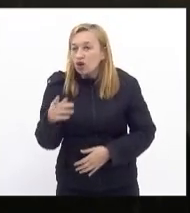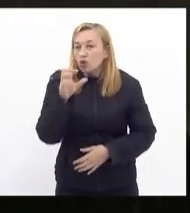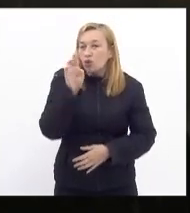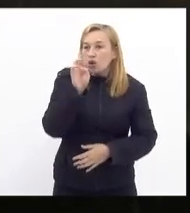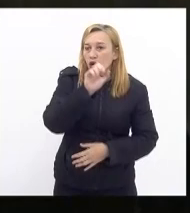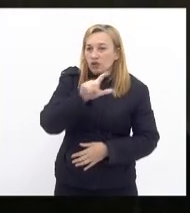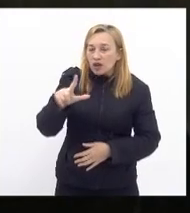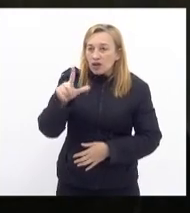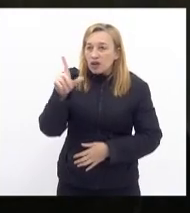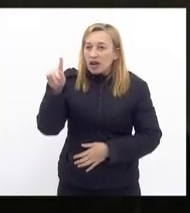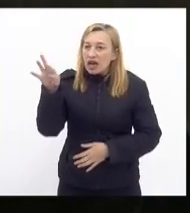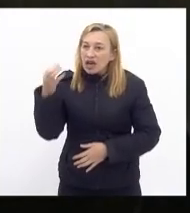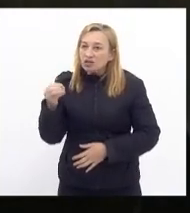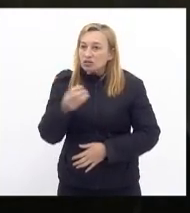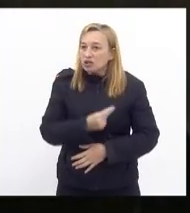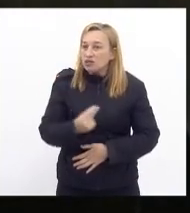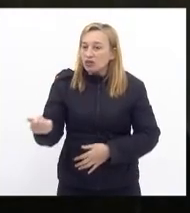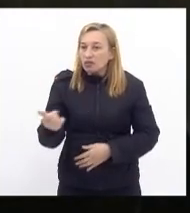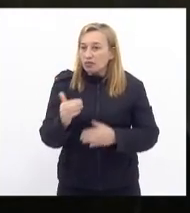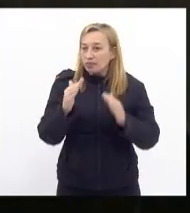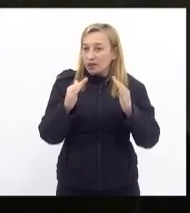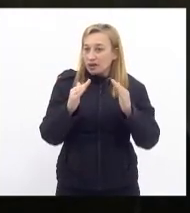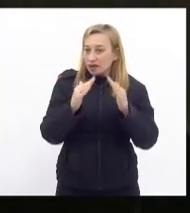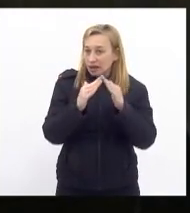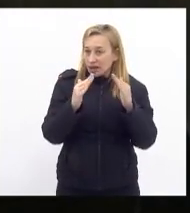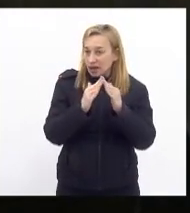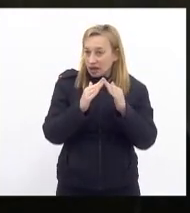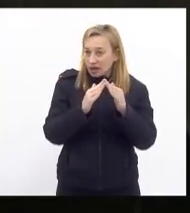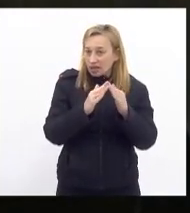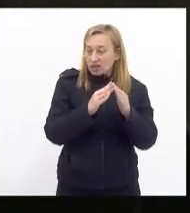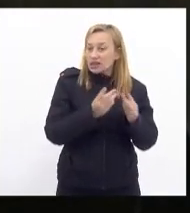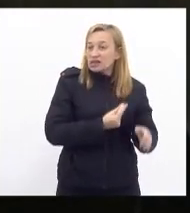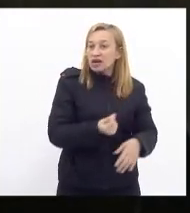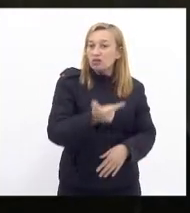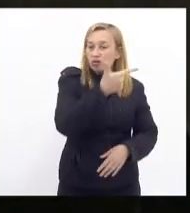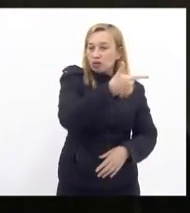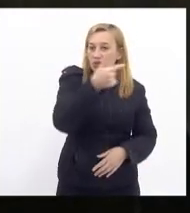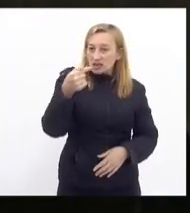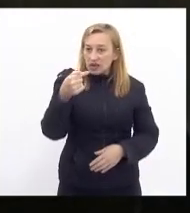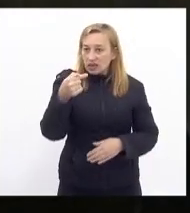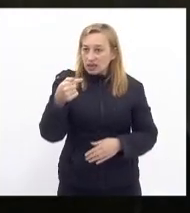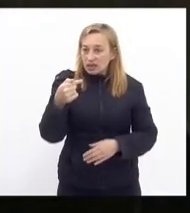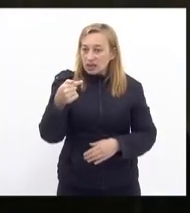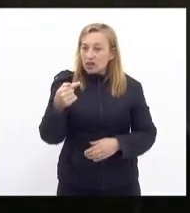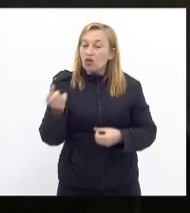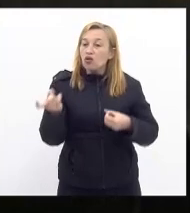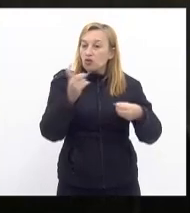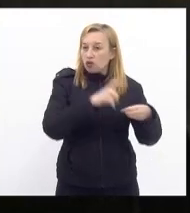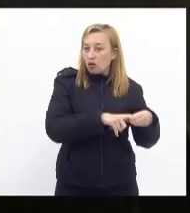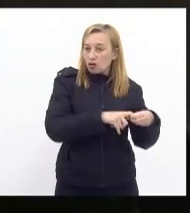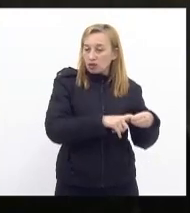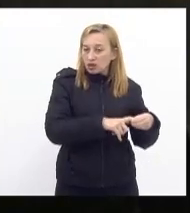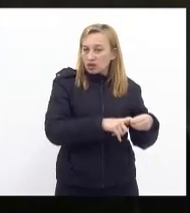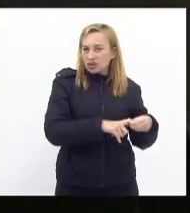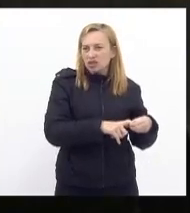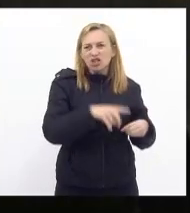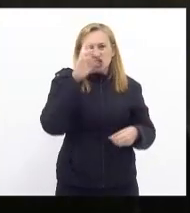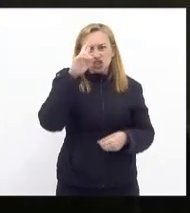Leandro que foi embora para casa foi embora para casa não saiu do bombeiro em 2007 aí volta é promovido é comandante geral